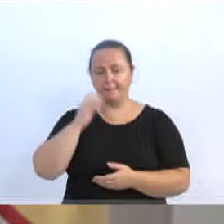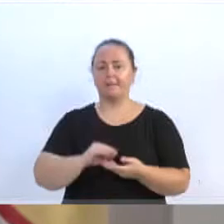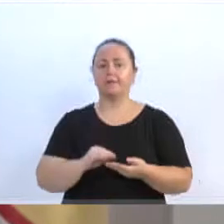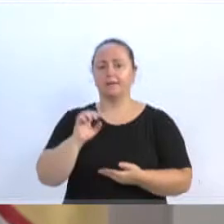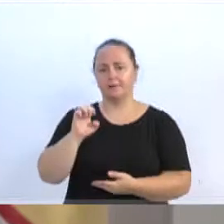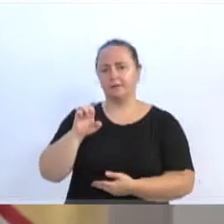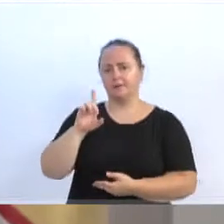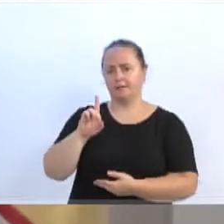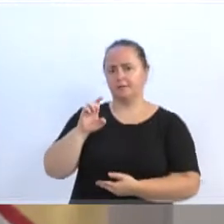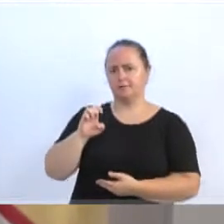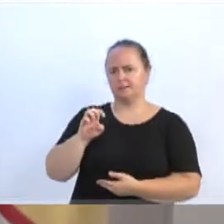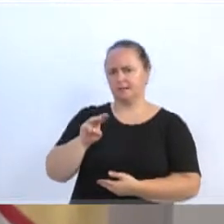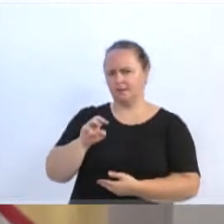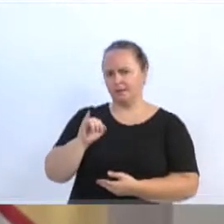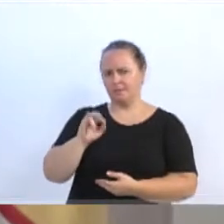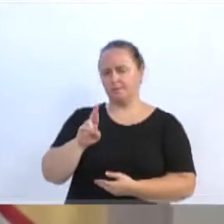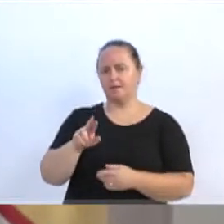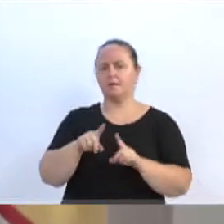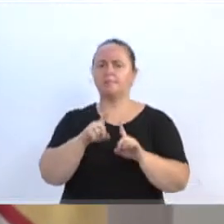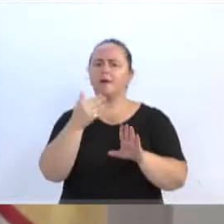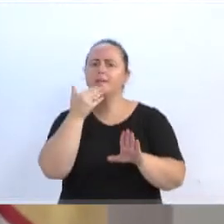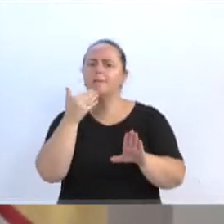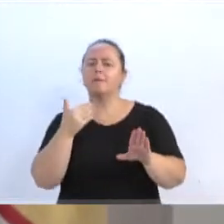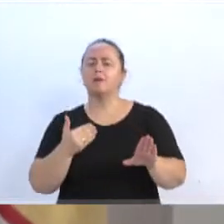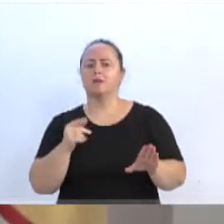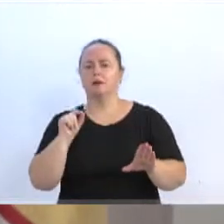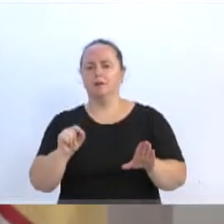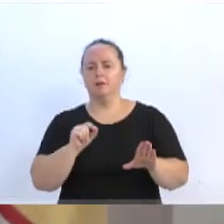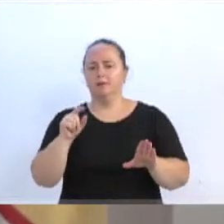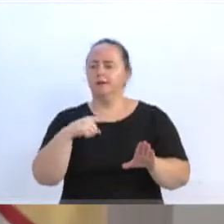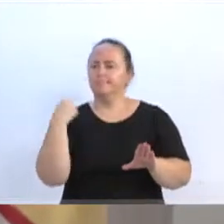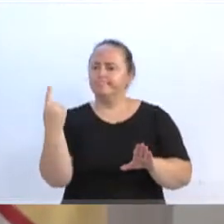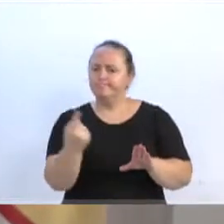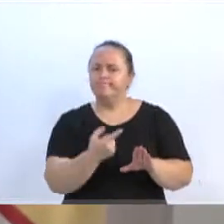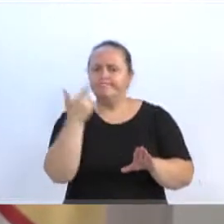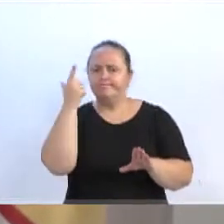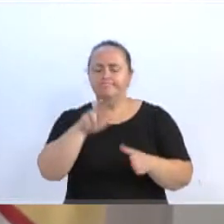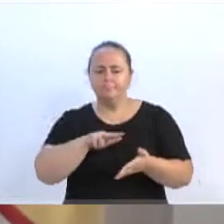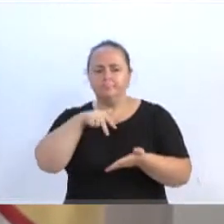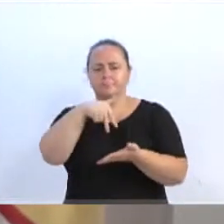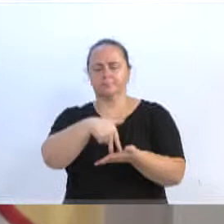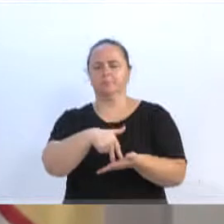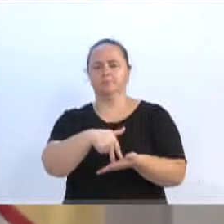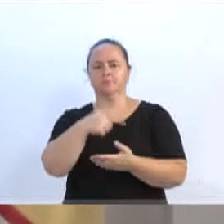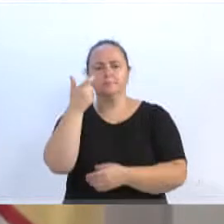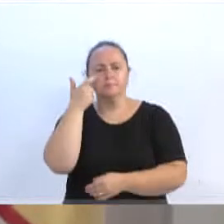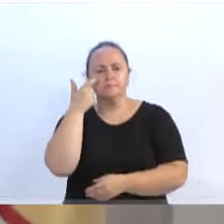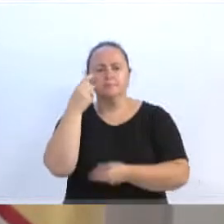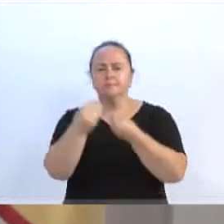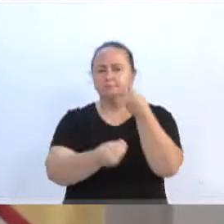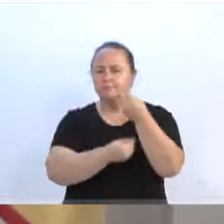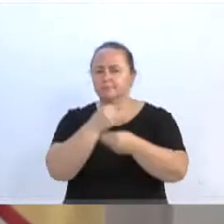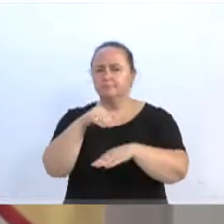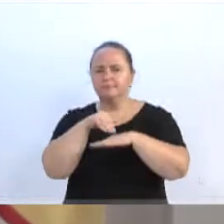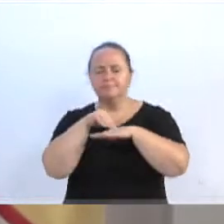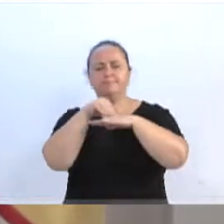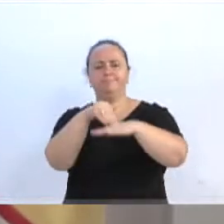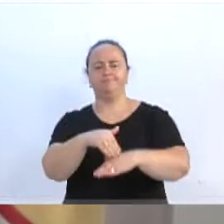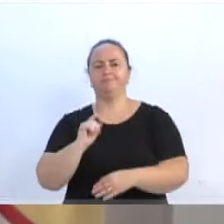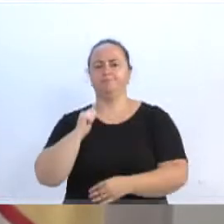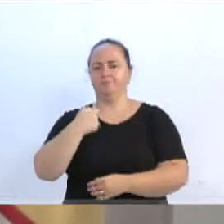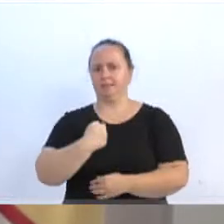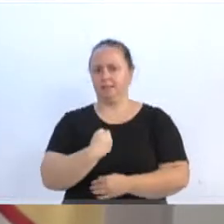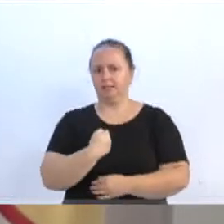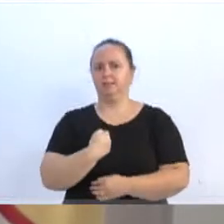vidro, mas vem solicitando para nós, para que se tenha uma posição, que nós possamos acionar a fiscalização do